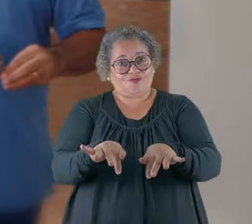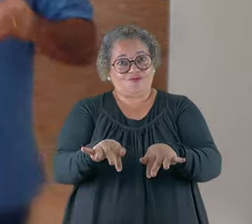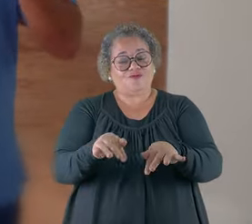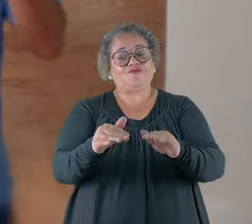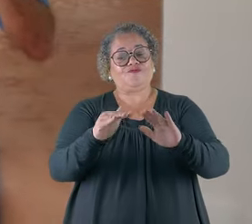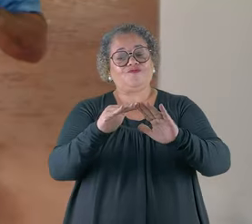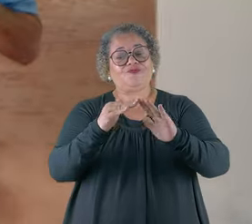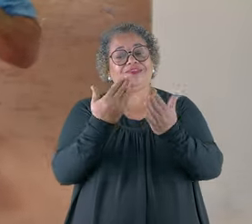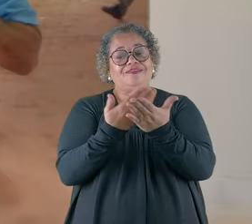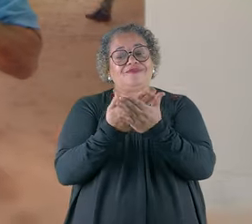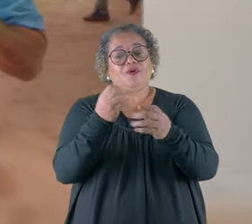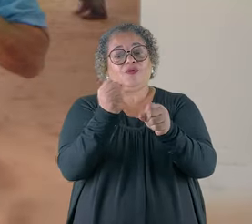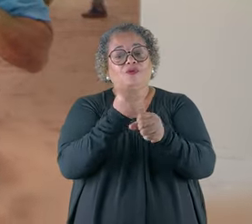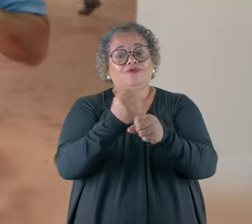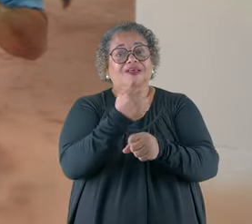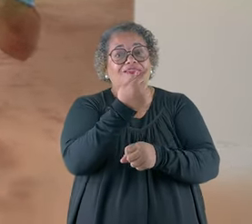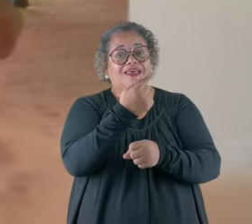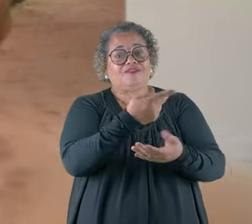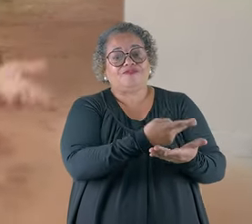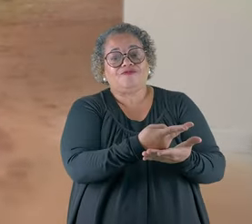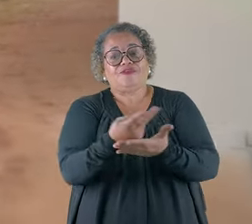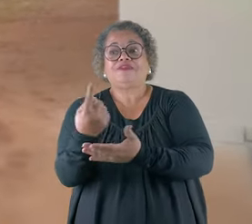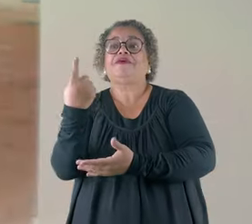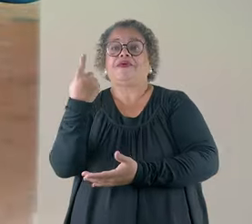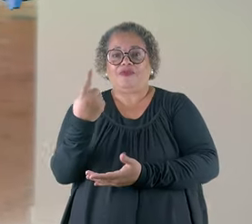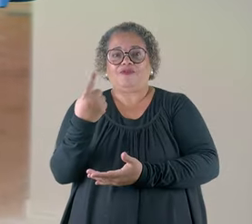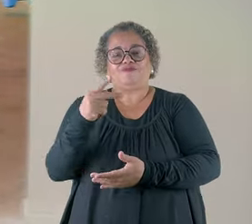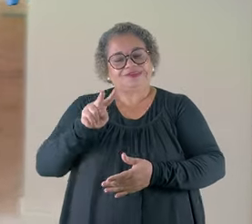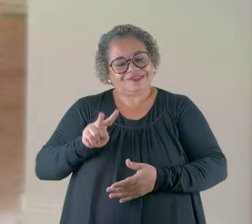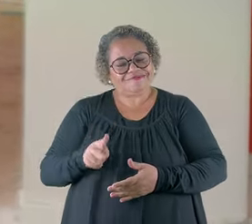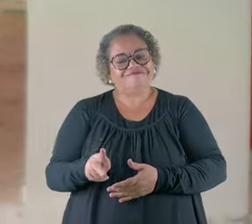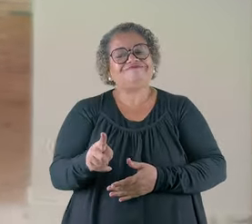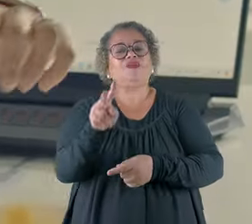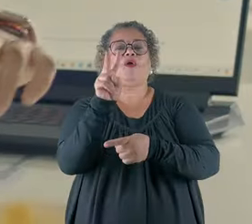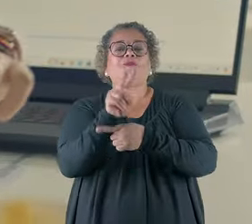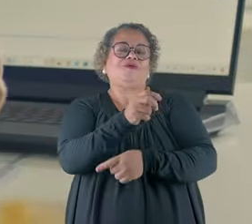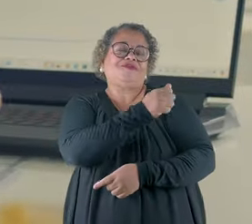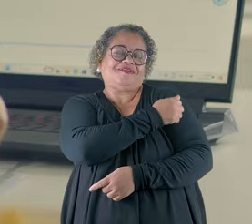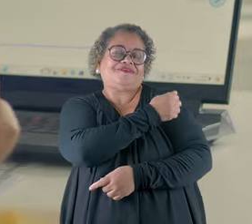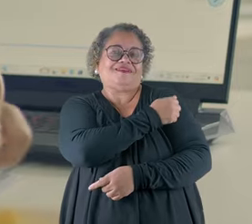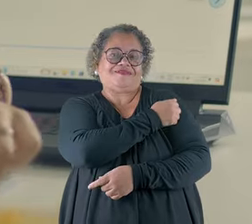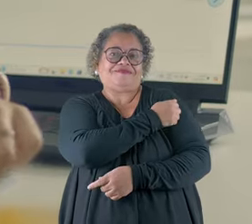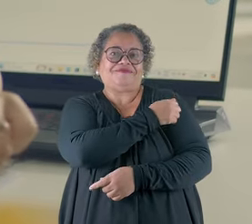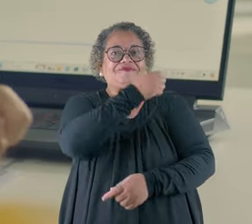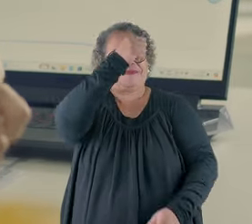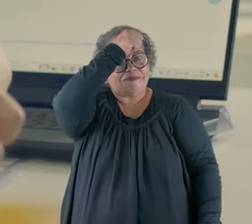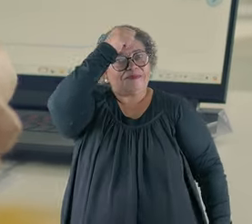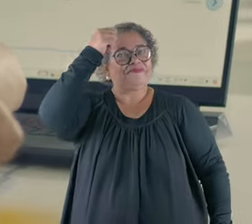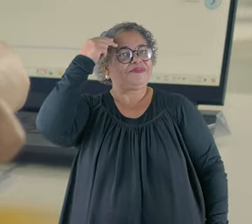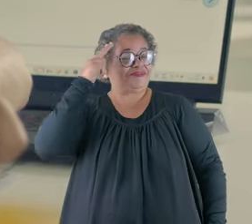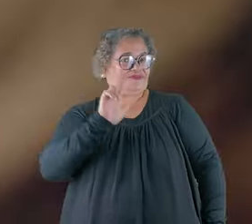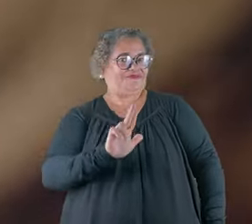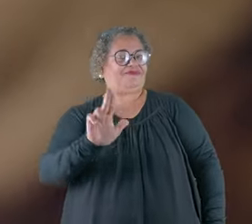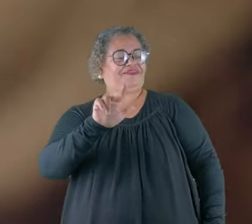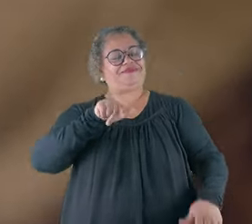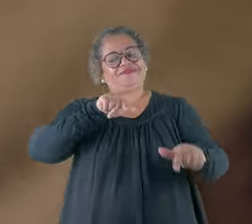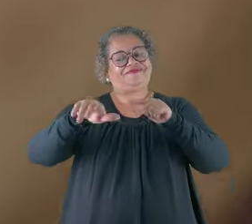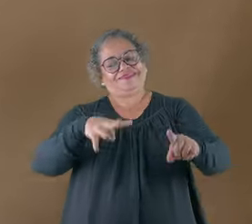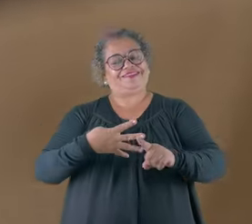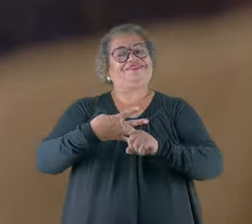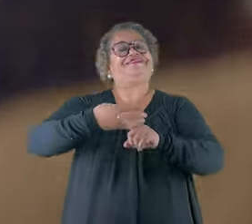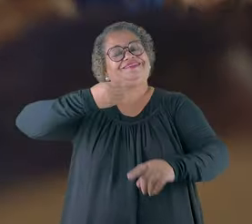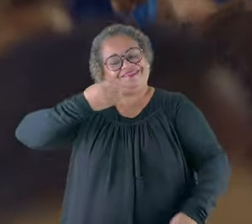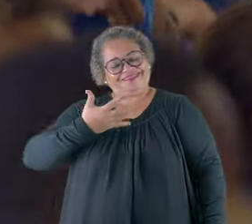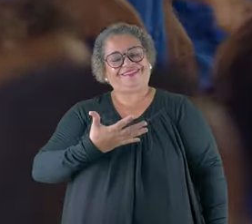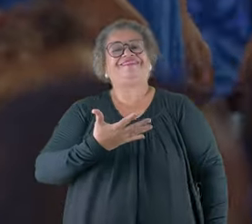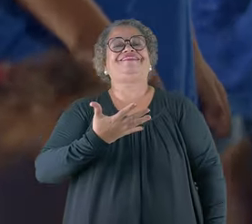visitando uma das sete escolas que estão sendo construídas. Toda hora é hora de cuidar dos nossos alunos. Prefeitura